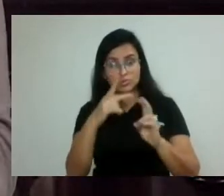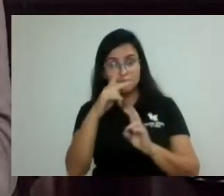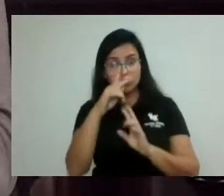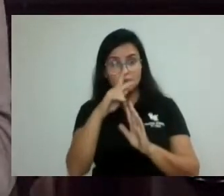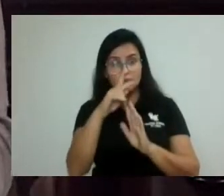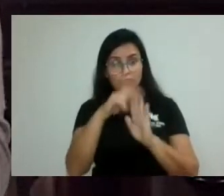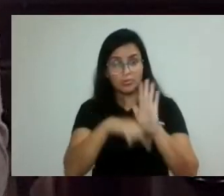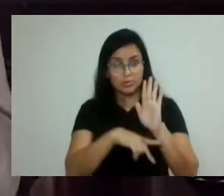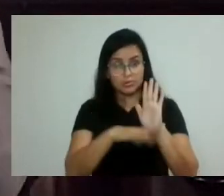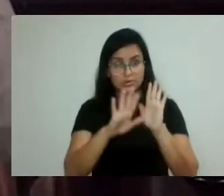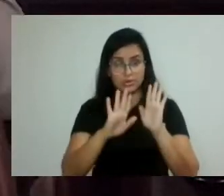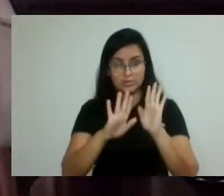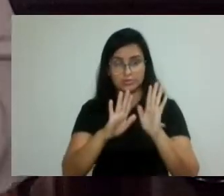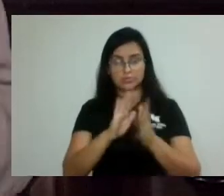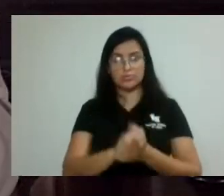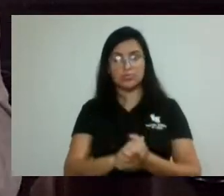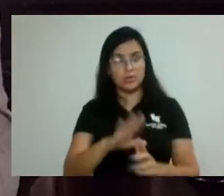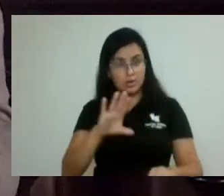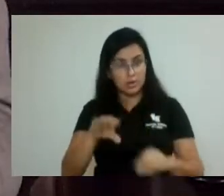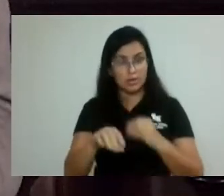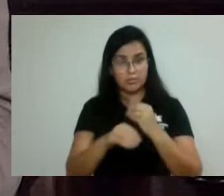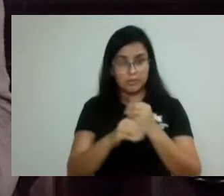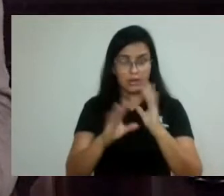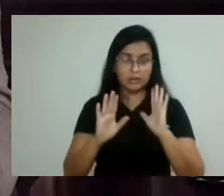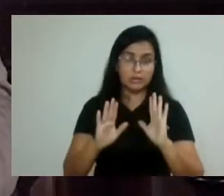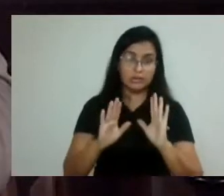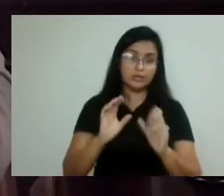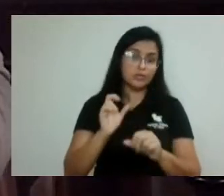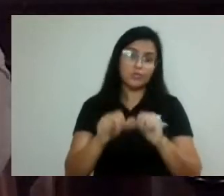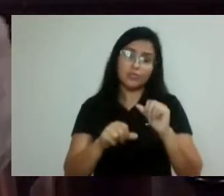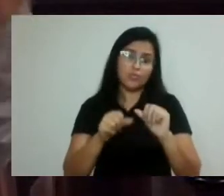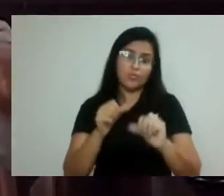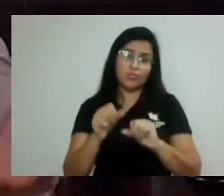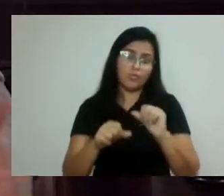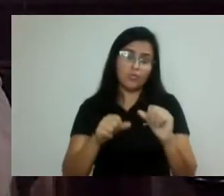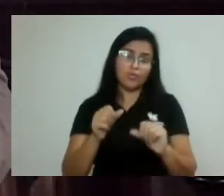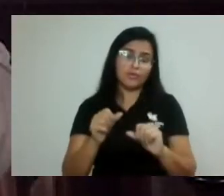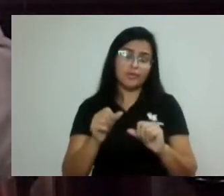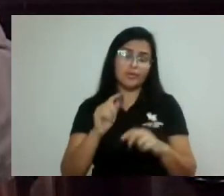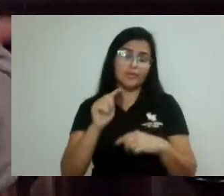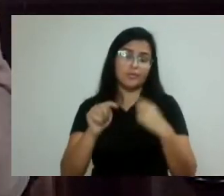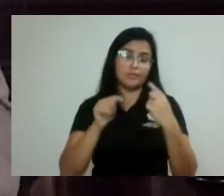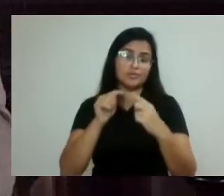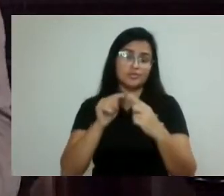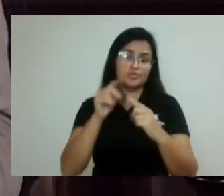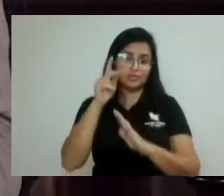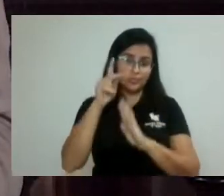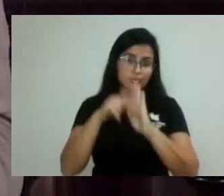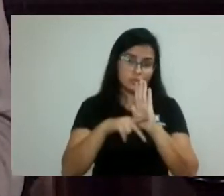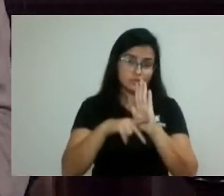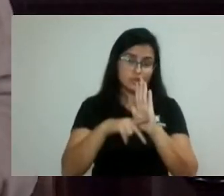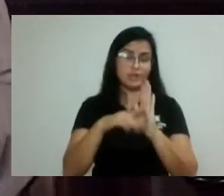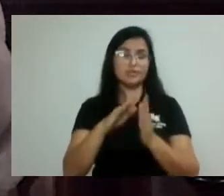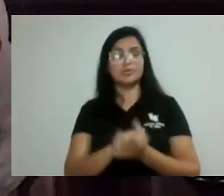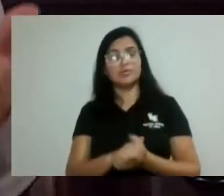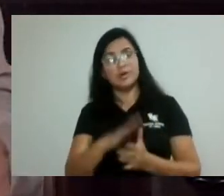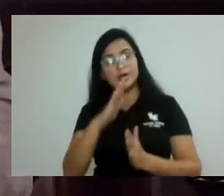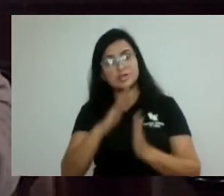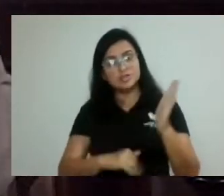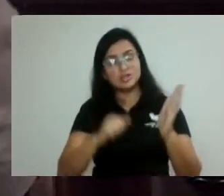do projeto, não muda o conteúdo central dele. Ele segue, mesmo retirando a multa, penalizando professores,